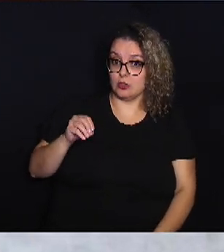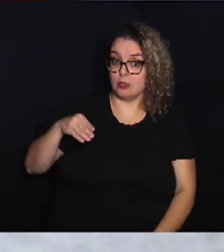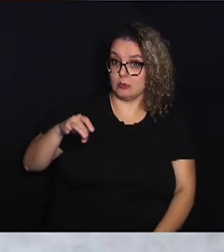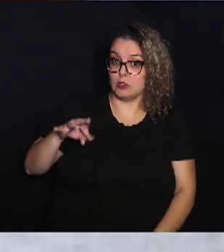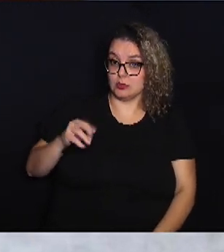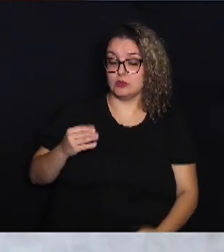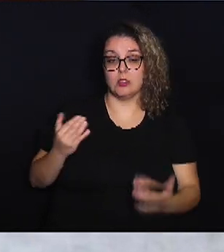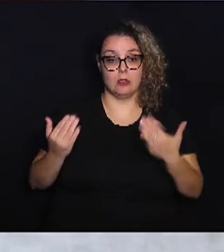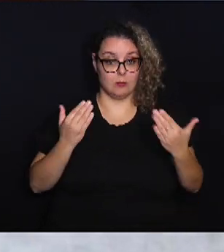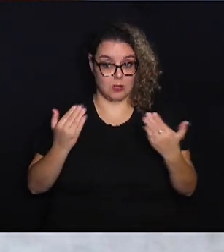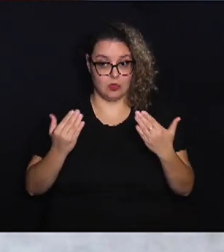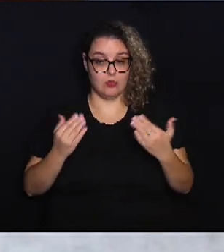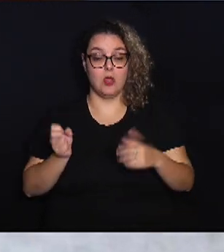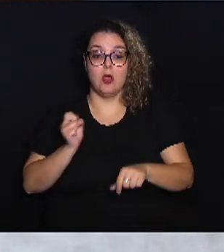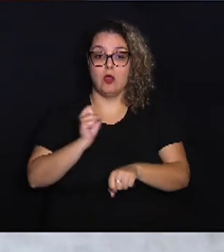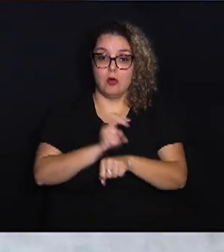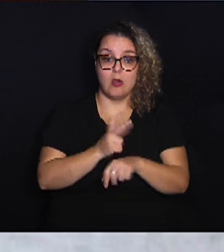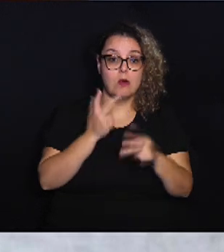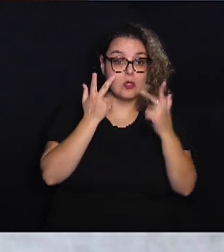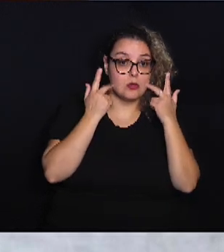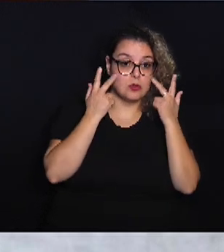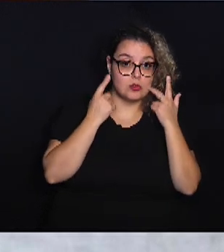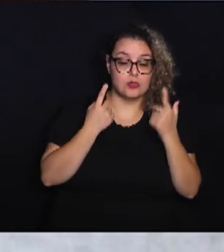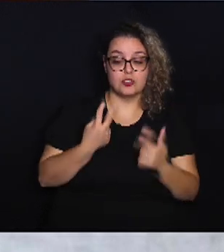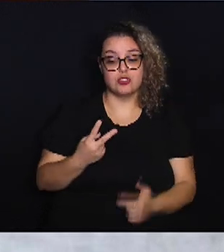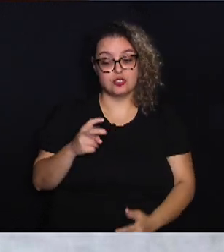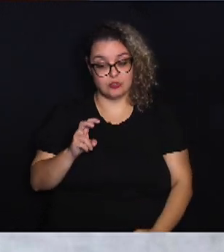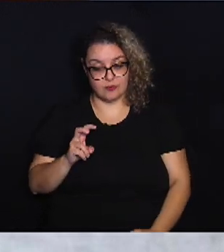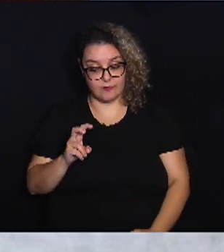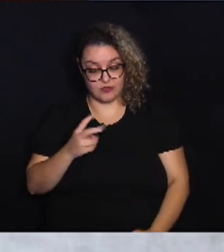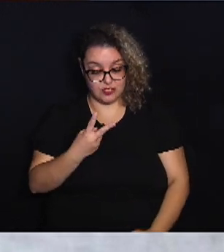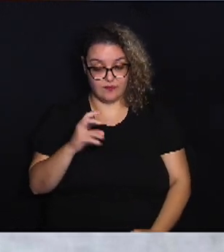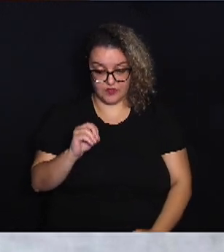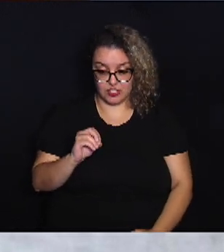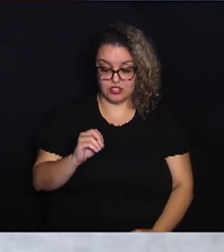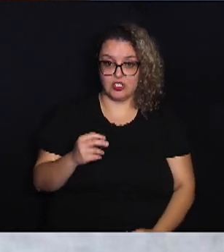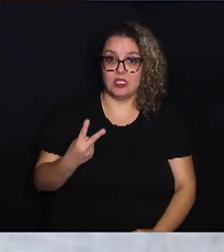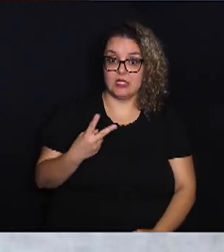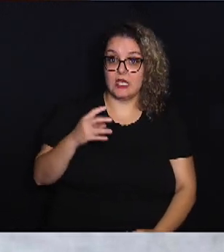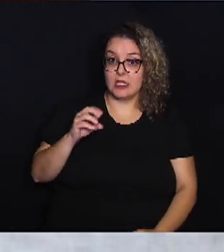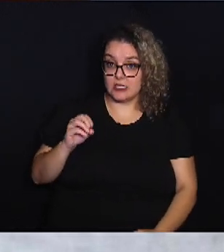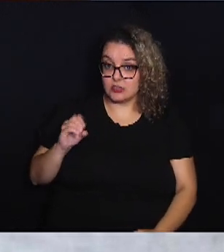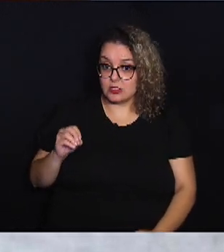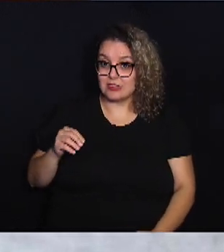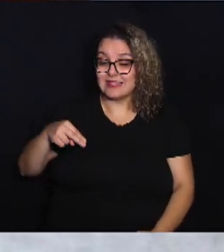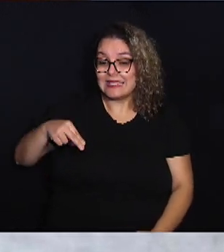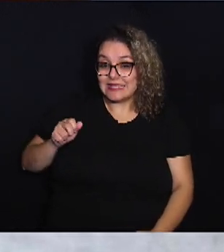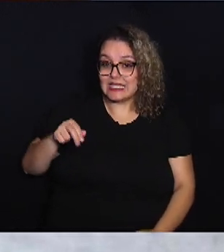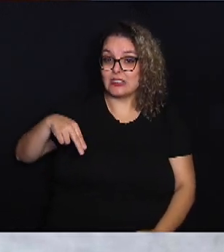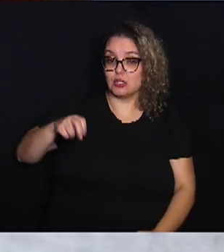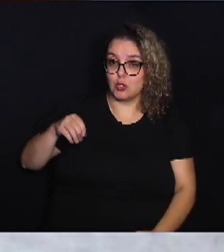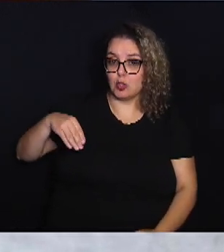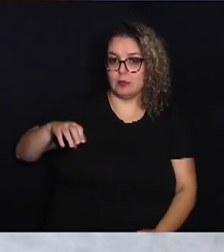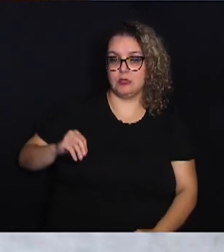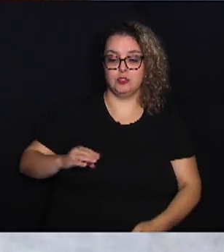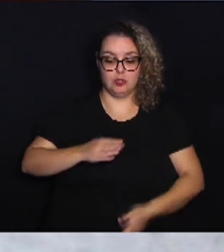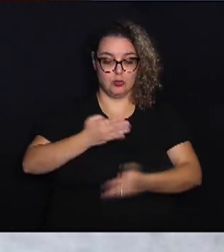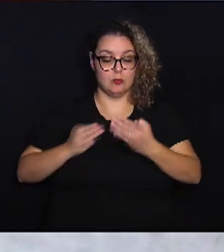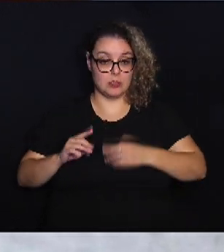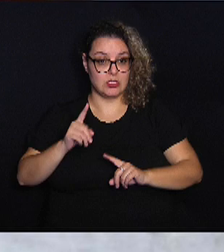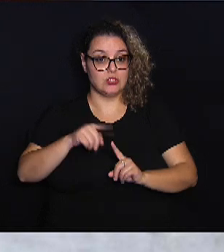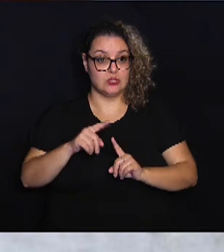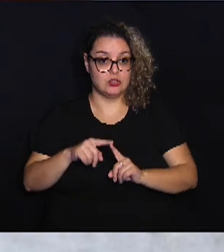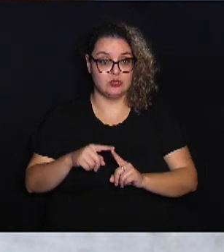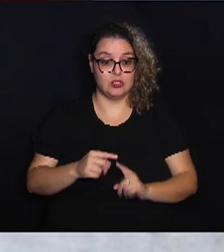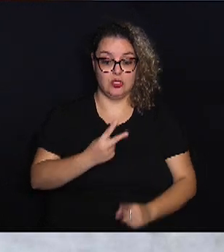comparação, os vírus normais medem de 20 a 200 nanômetros de tamanho, enquanto uma bactéria típica pode